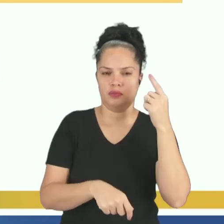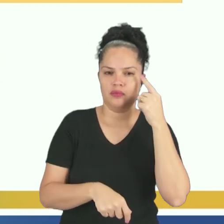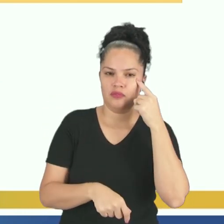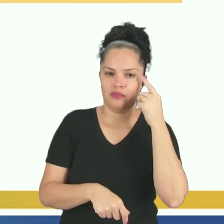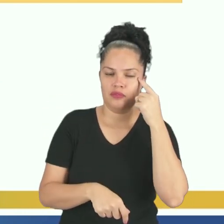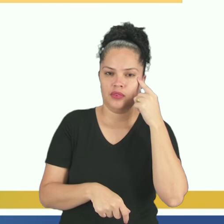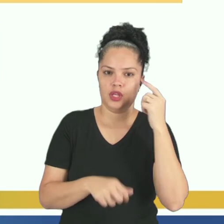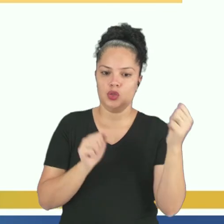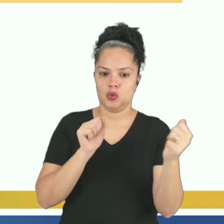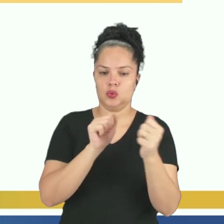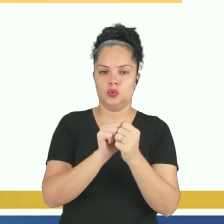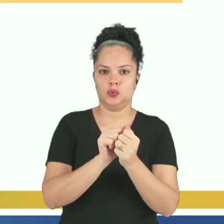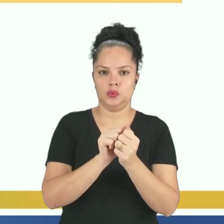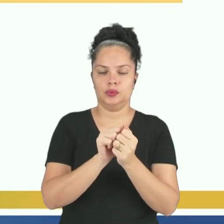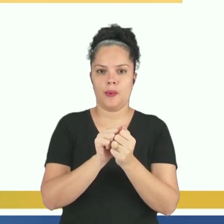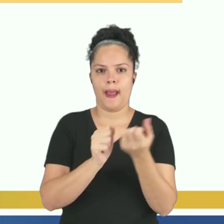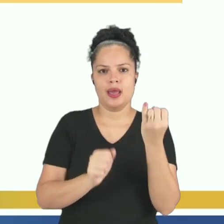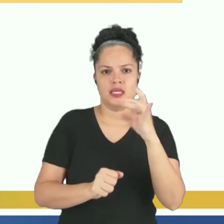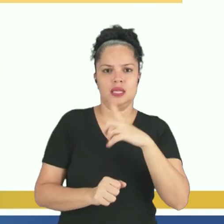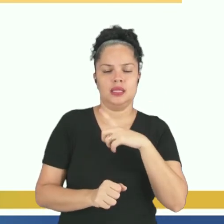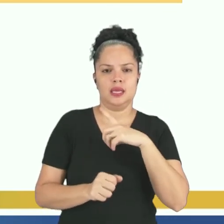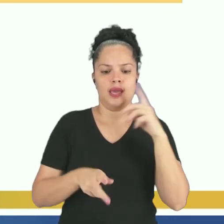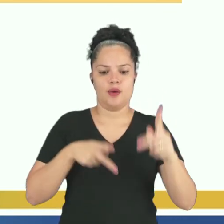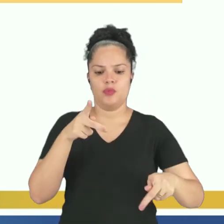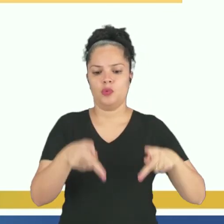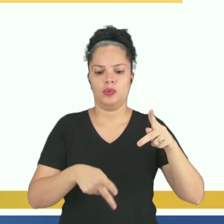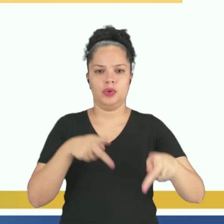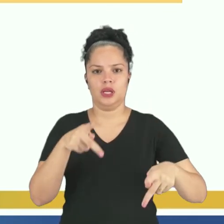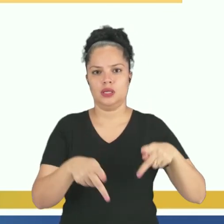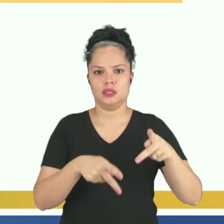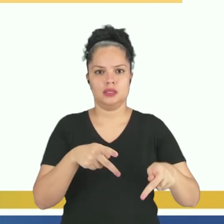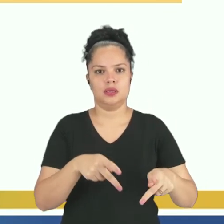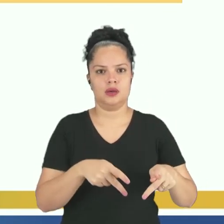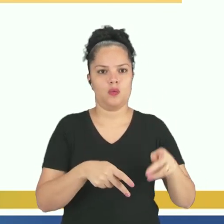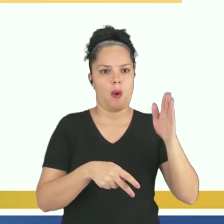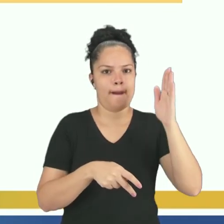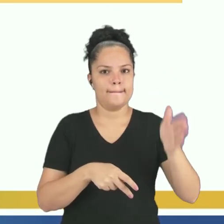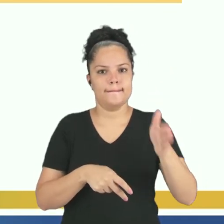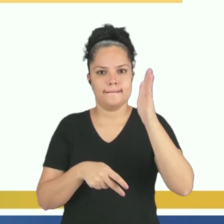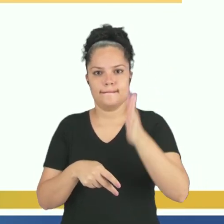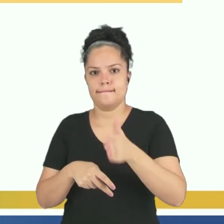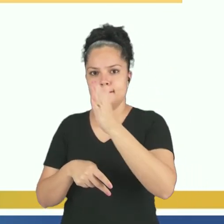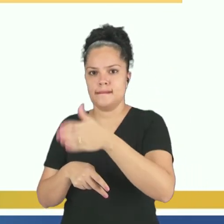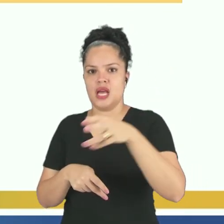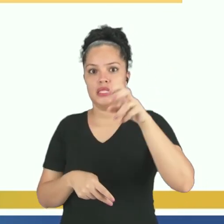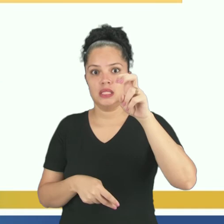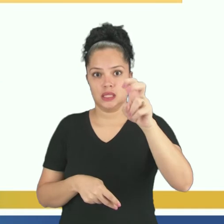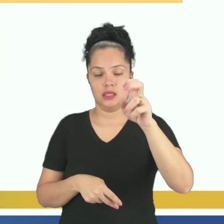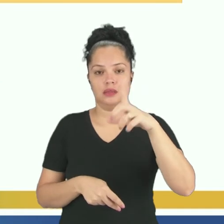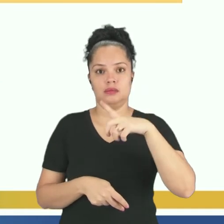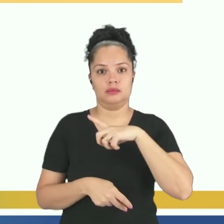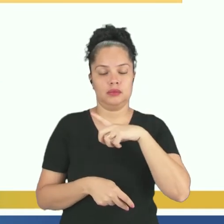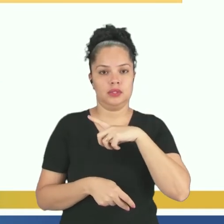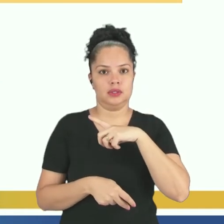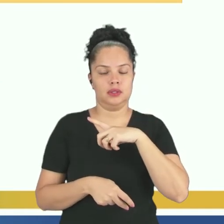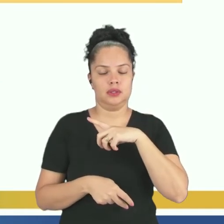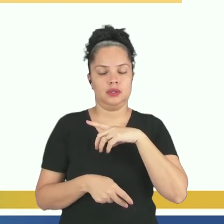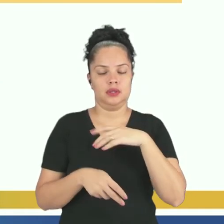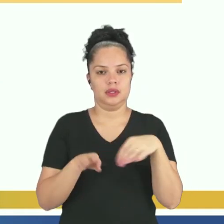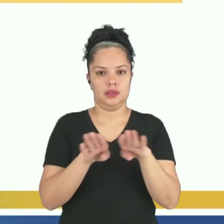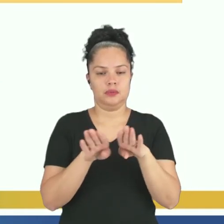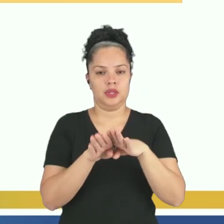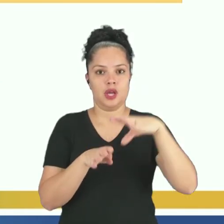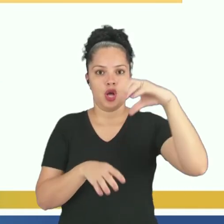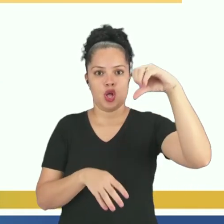Se eu tenho a população dividida em 5 partes iguais, e eu sei já que cada uma dessas partes dá 9